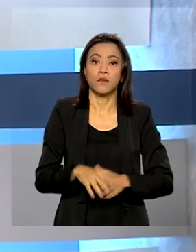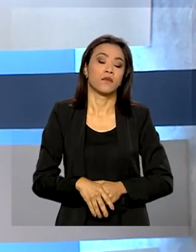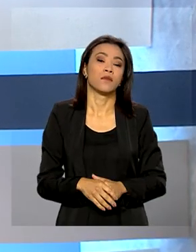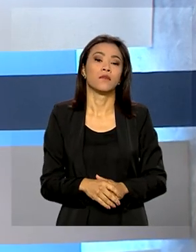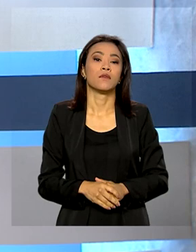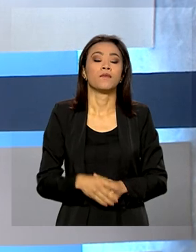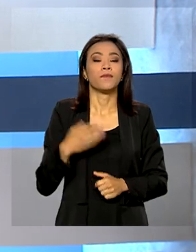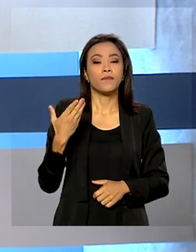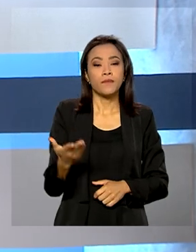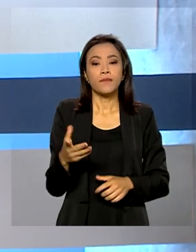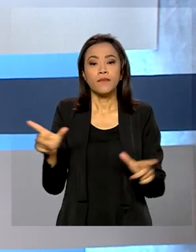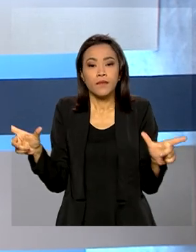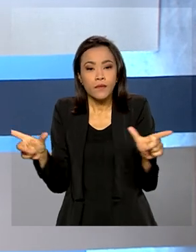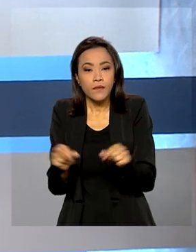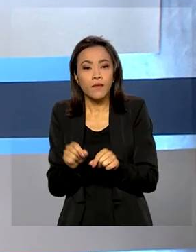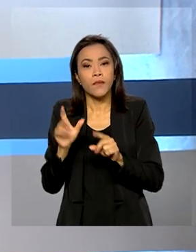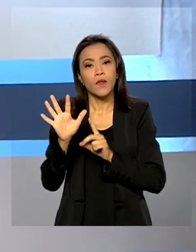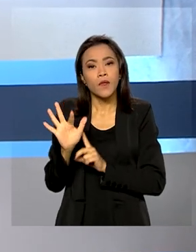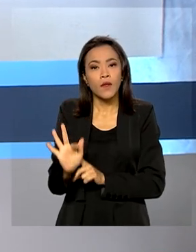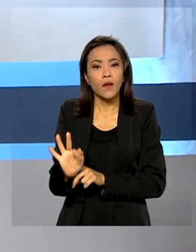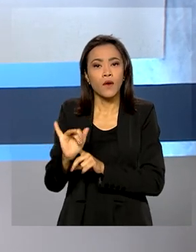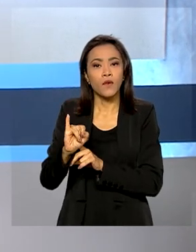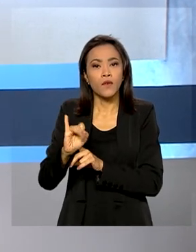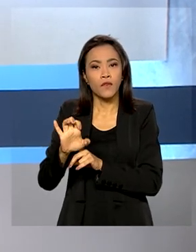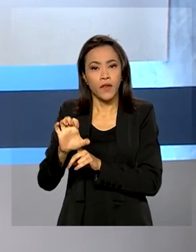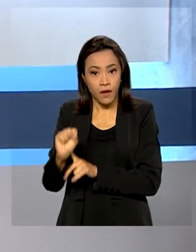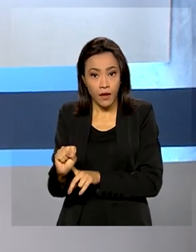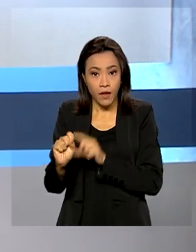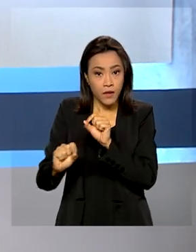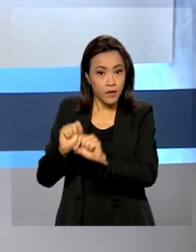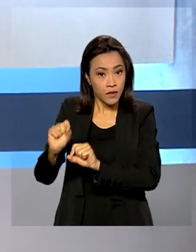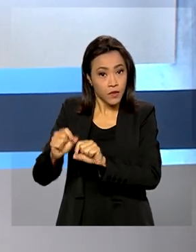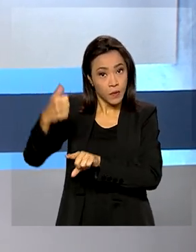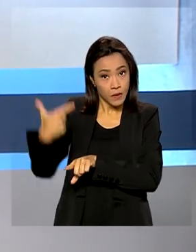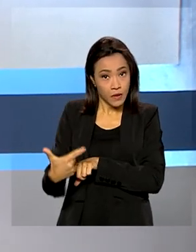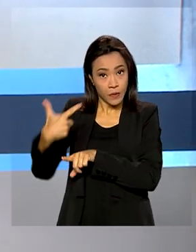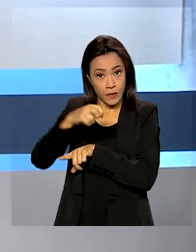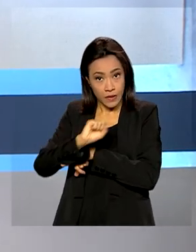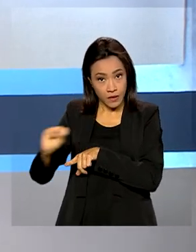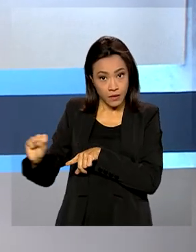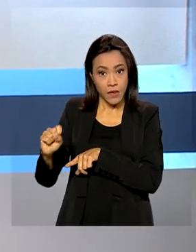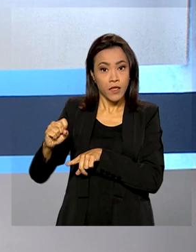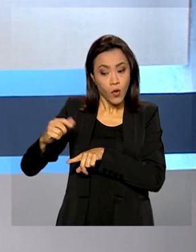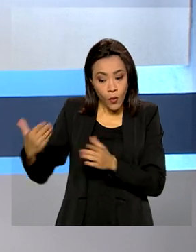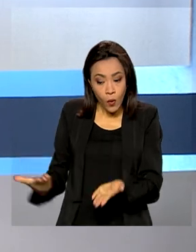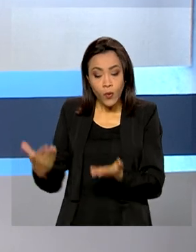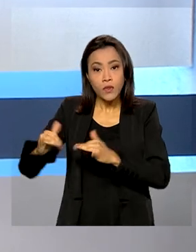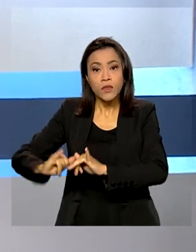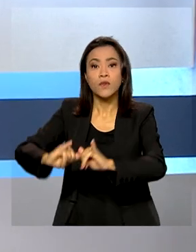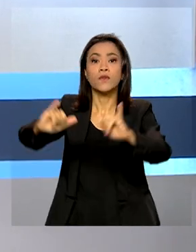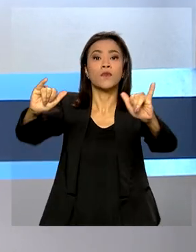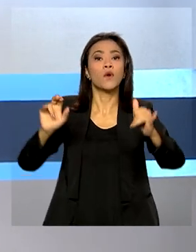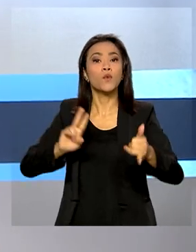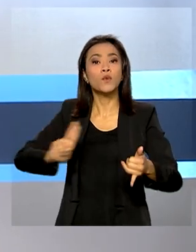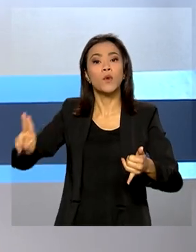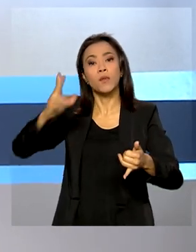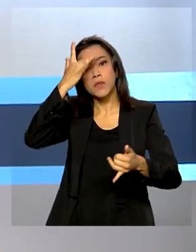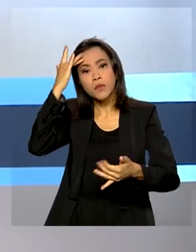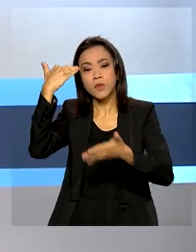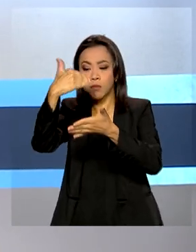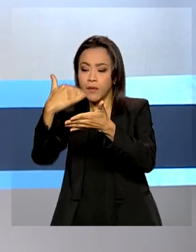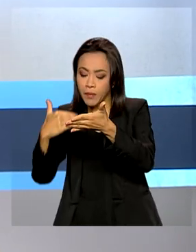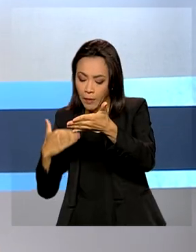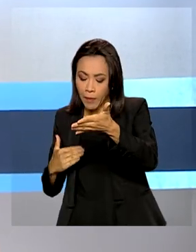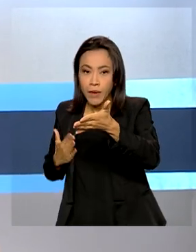O Fundo de Financiamento Estudantil, FIES, do segundo semestre, divulga hoje os nomes dos candidatos